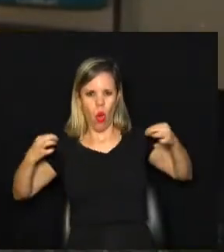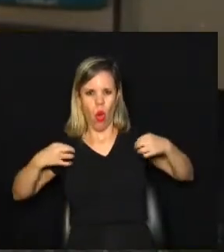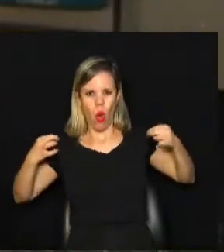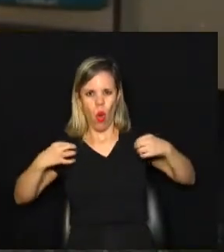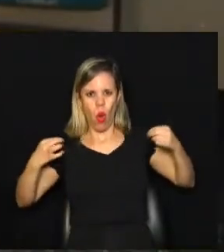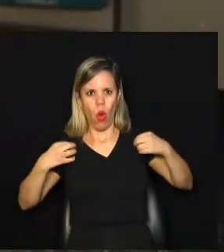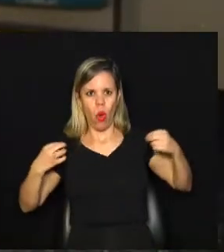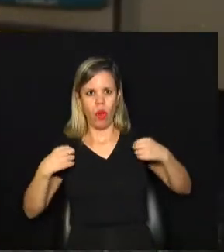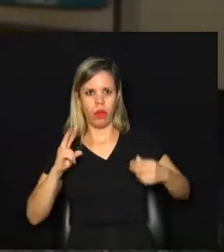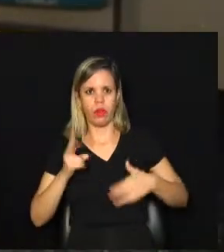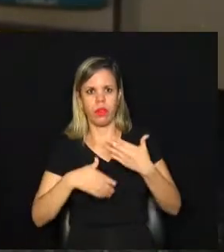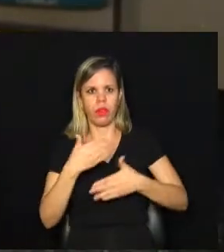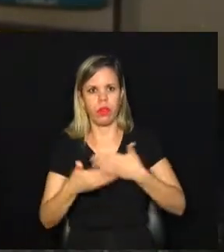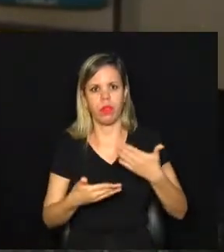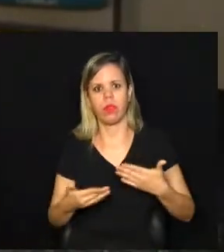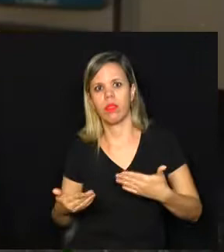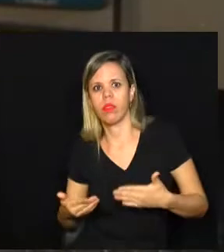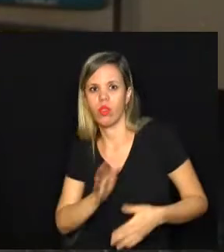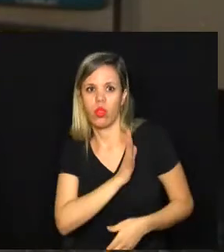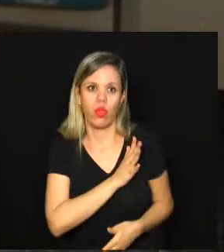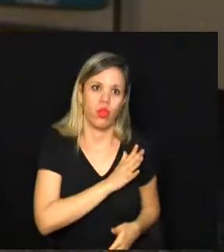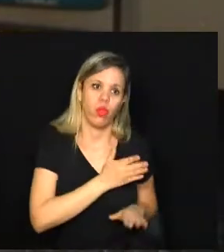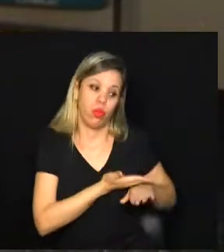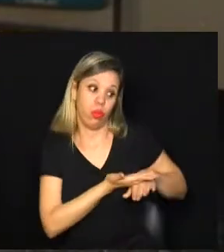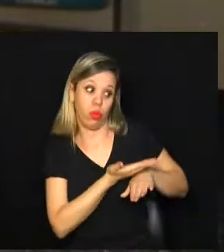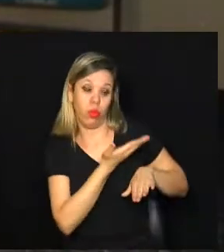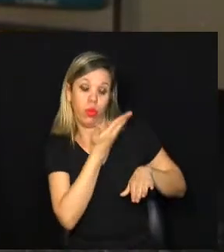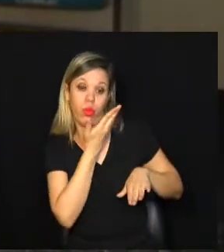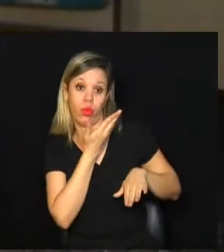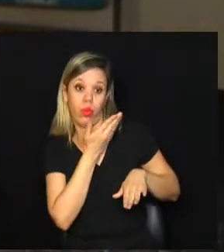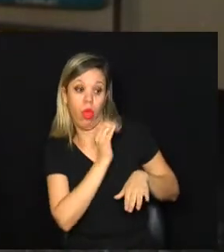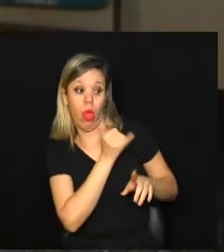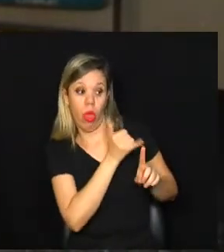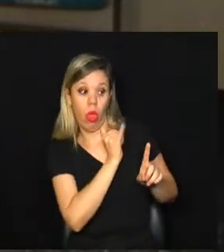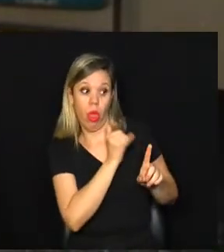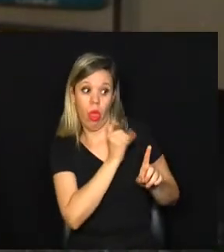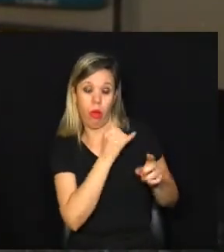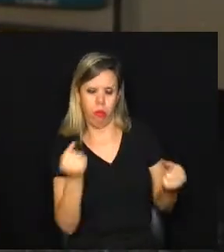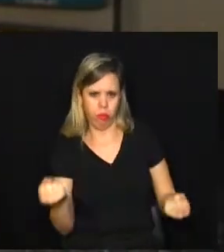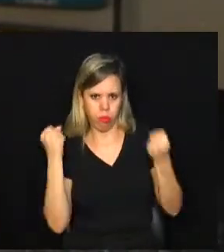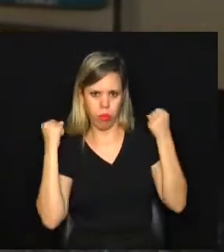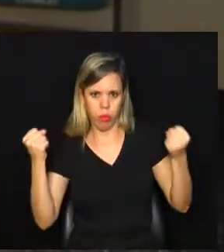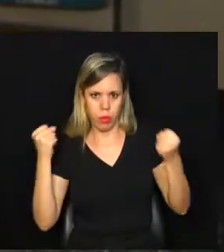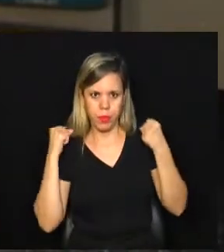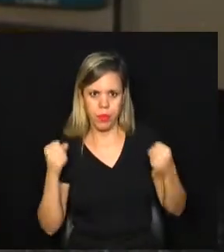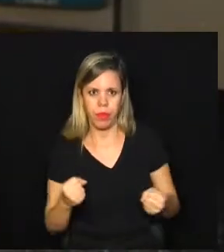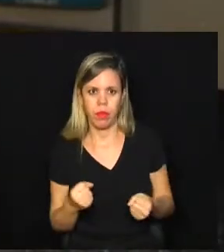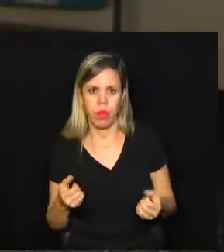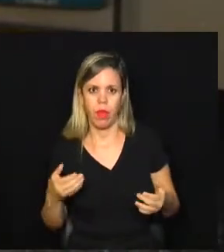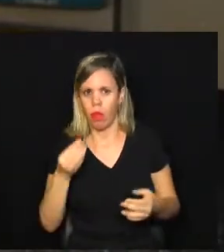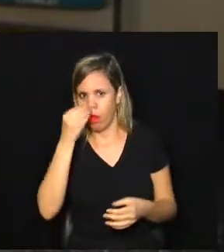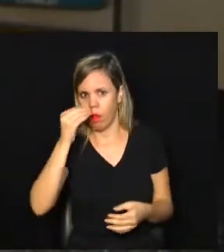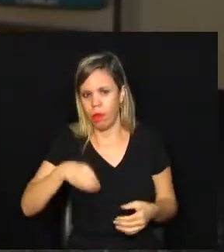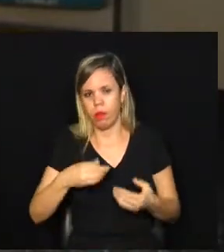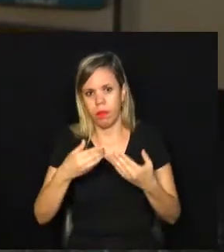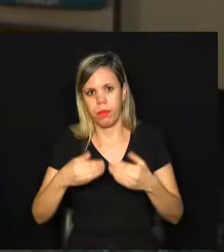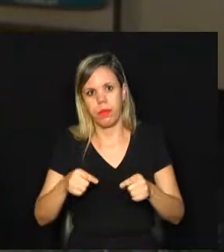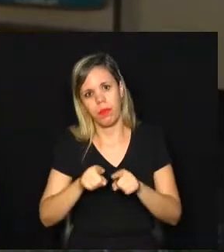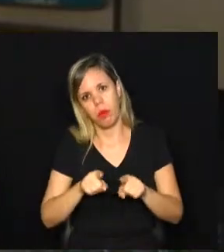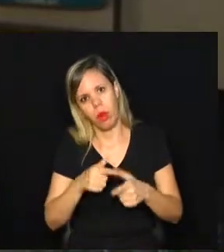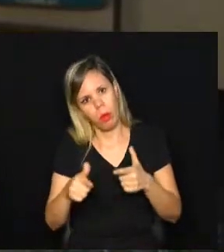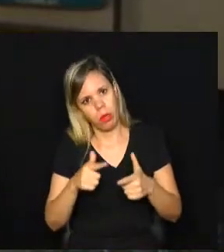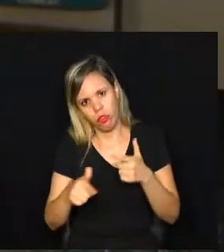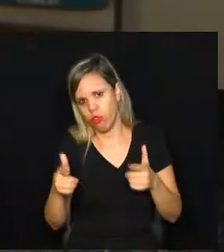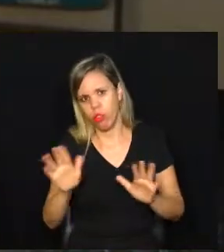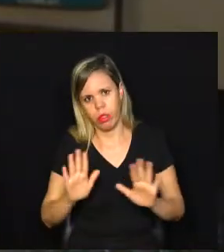frequência cardíaca aumente. Então eu pego muito nessa parte de frequência, para não interferir a sua parte mental, é